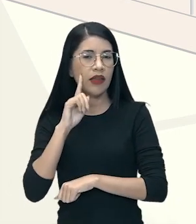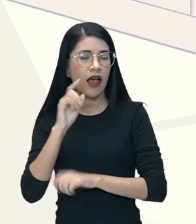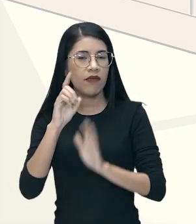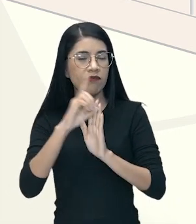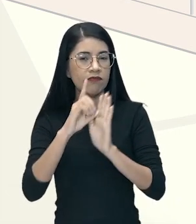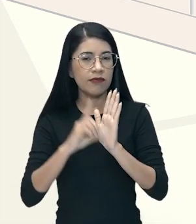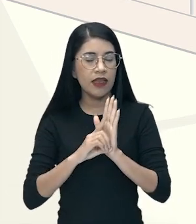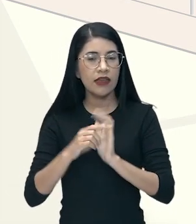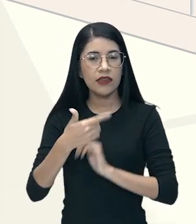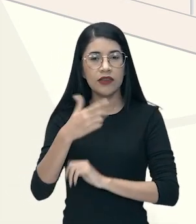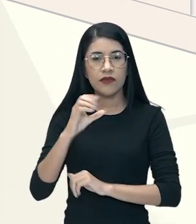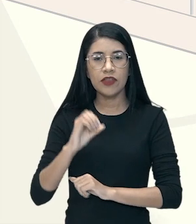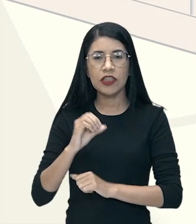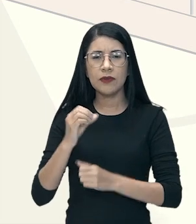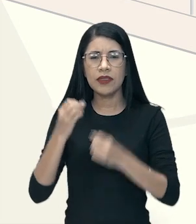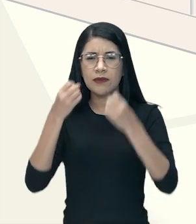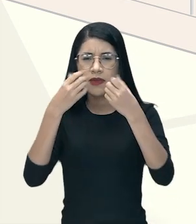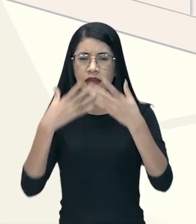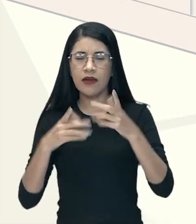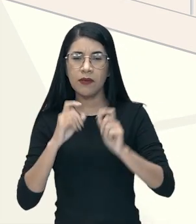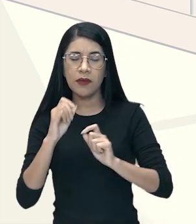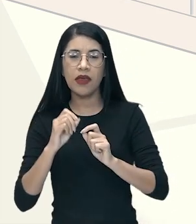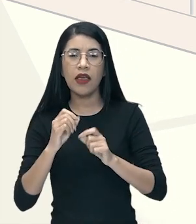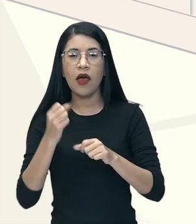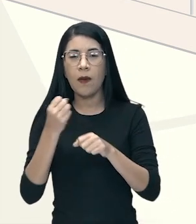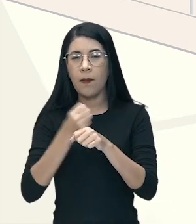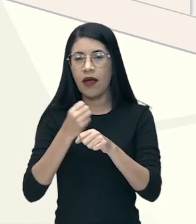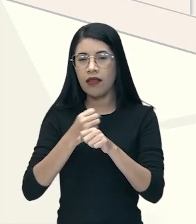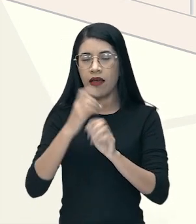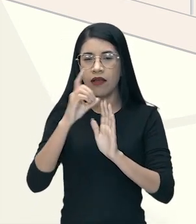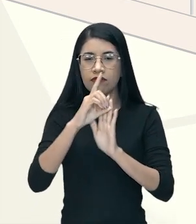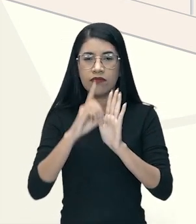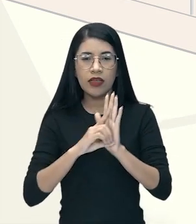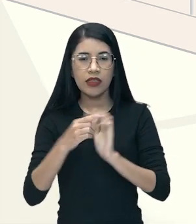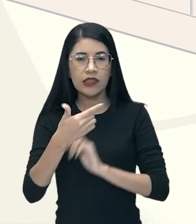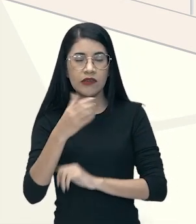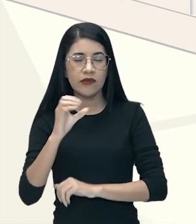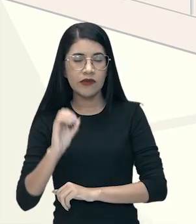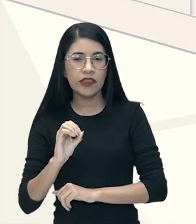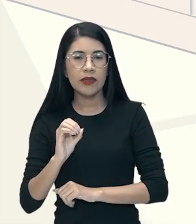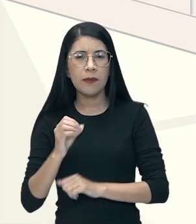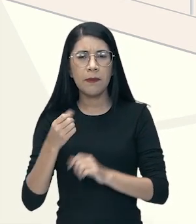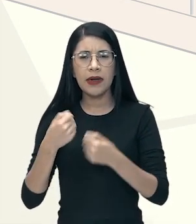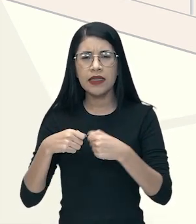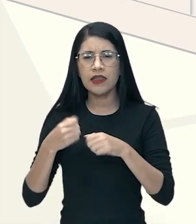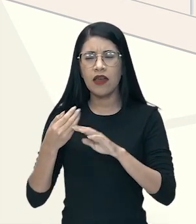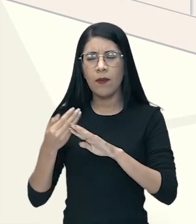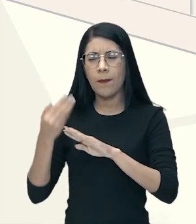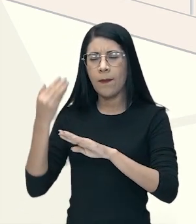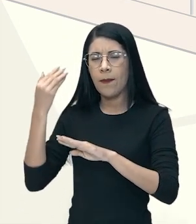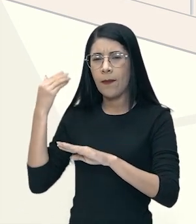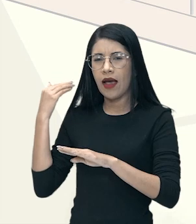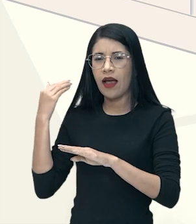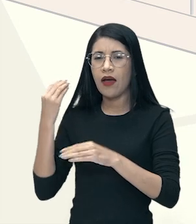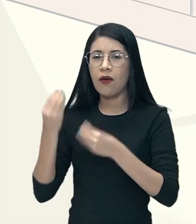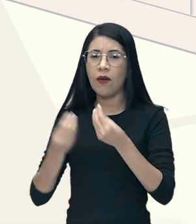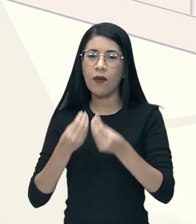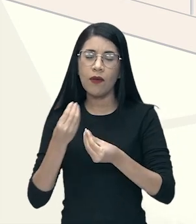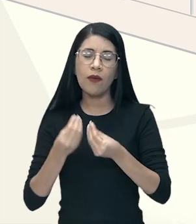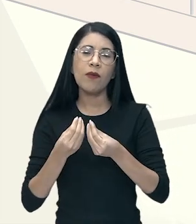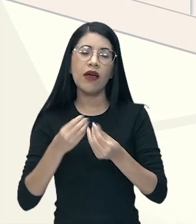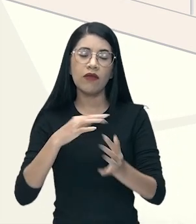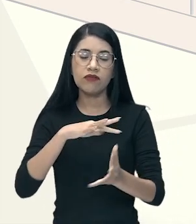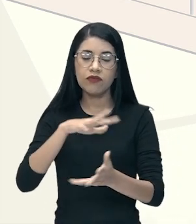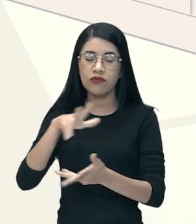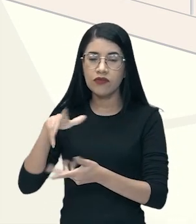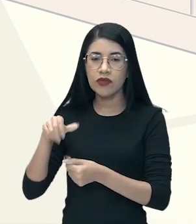um pouquinho sobre os loucos anos 20. Mas, para a gente entender esse período, a gente tem que voltar um pouco no tempo. Como que era o mundo no